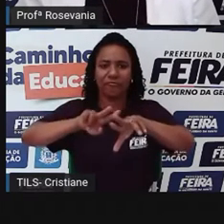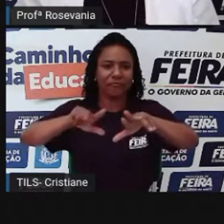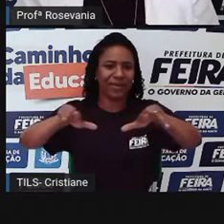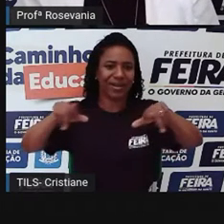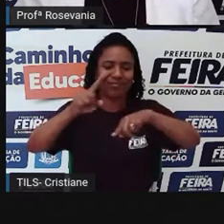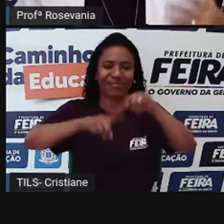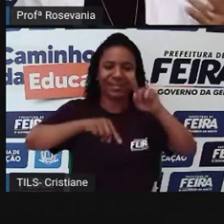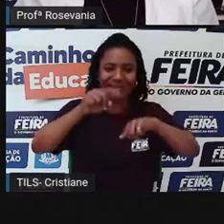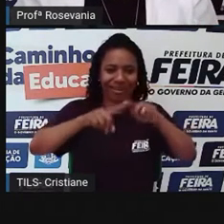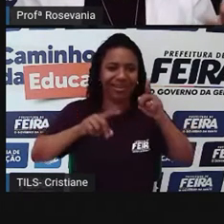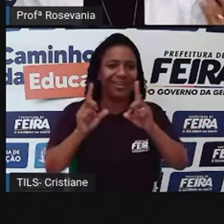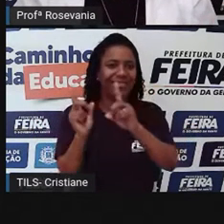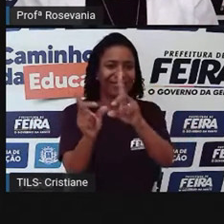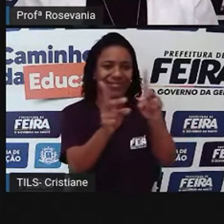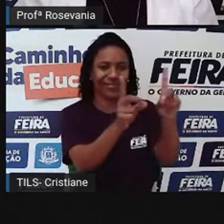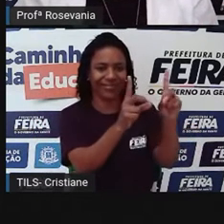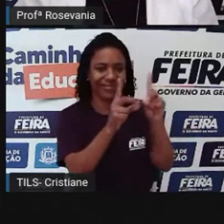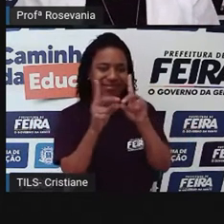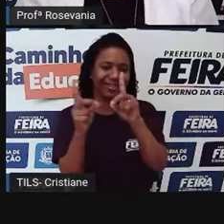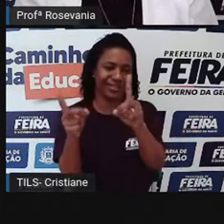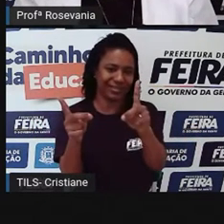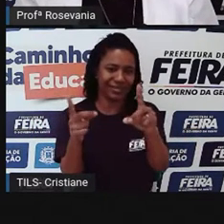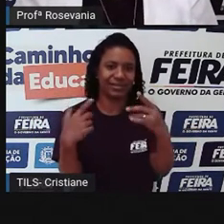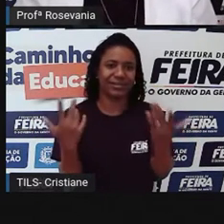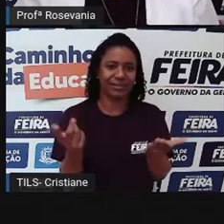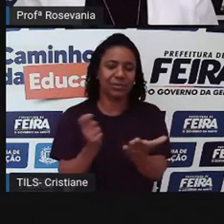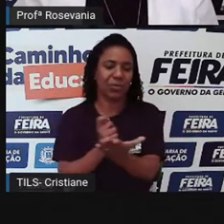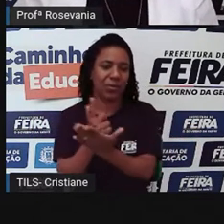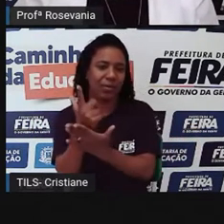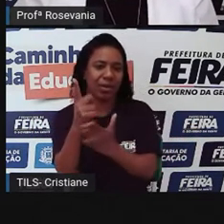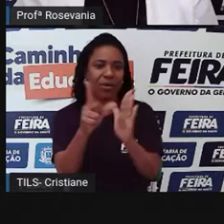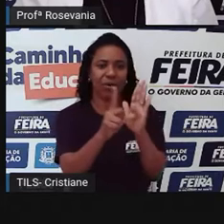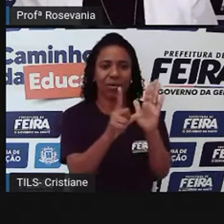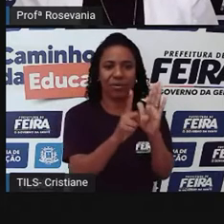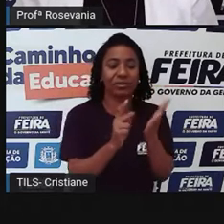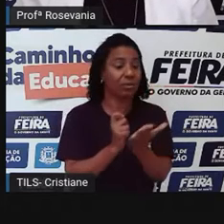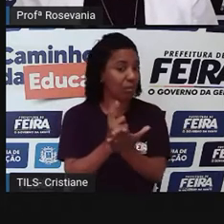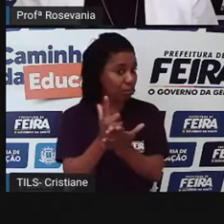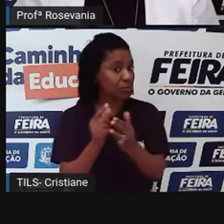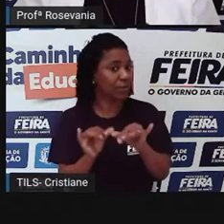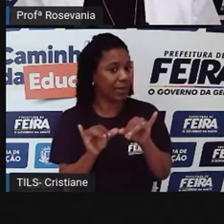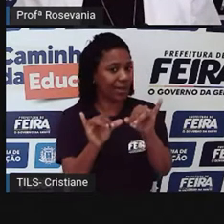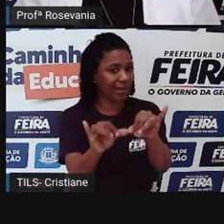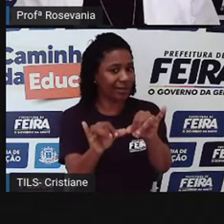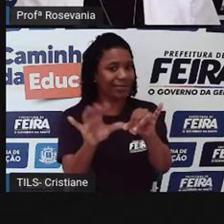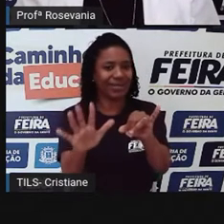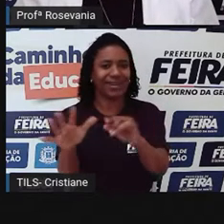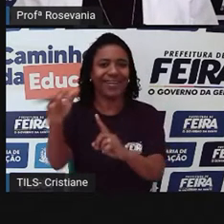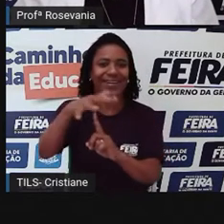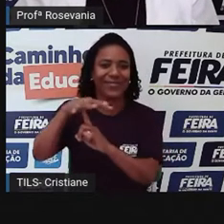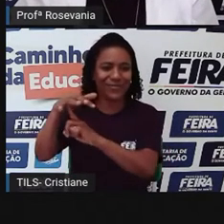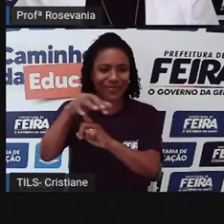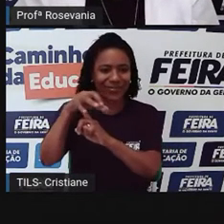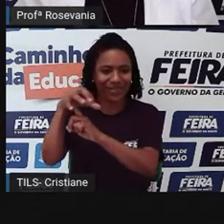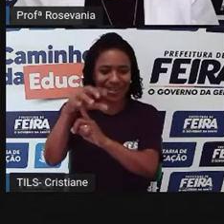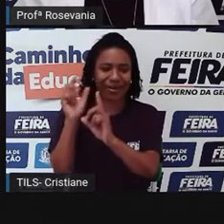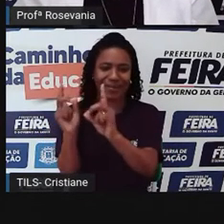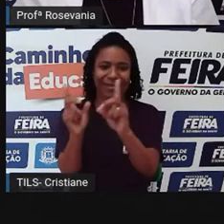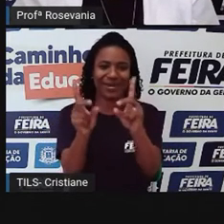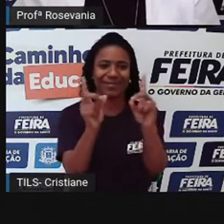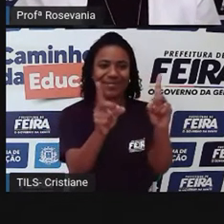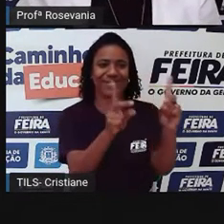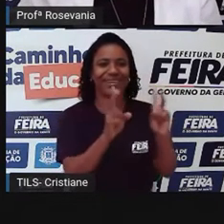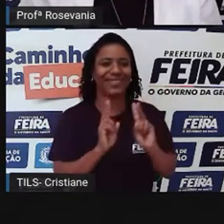mais valores. É claro que hoje a gente compra muita coisa nas lojas, nos supermercados, mas a feira ainda persiste até hoje.